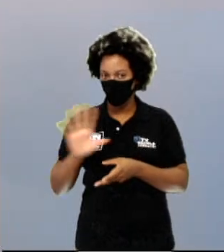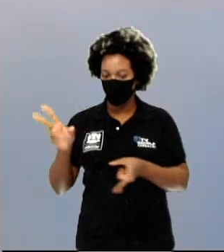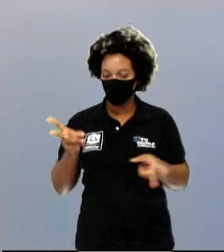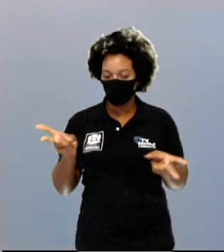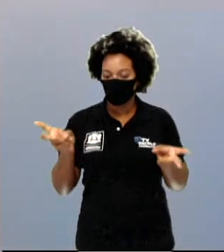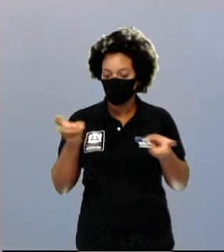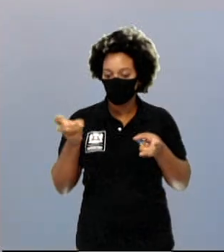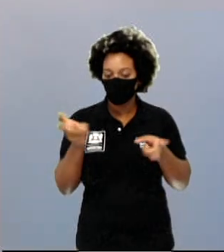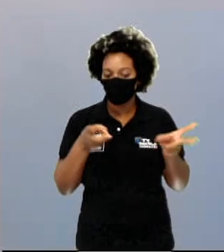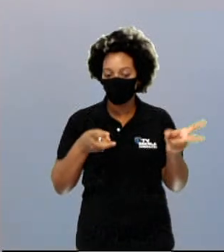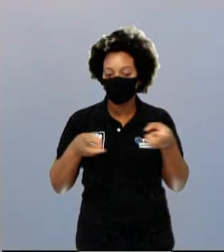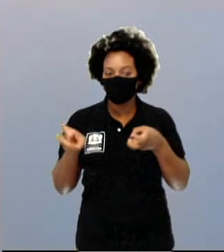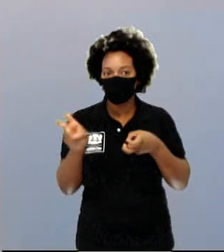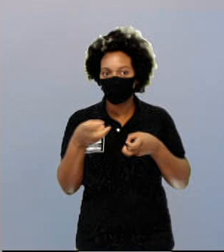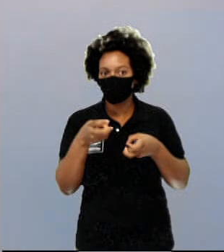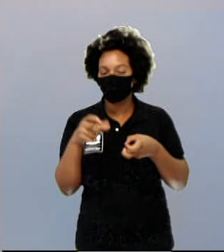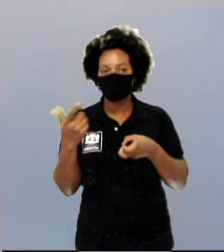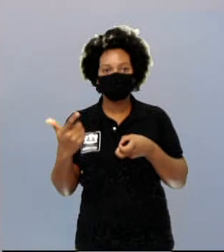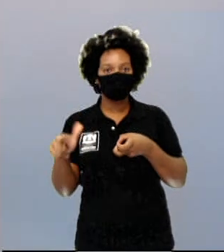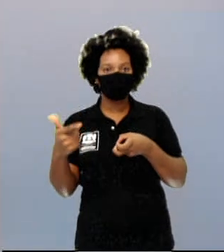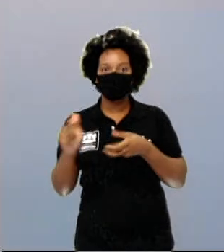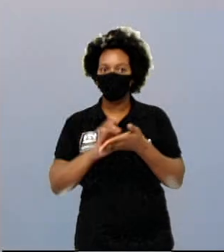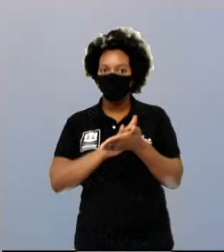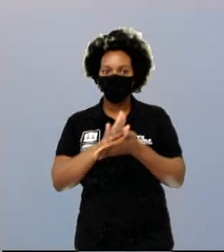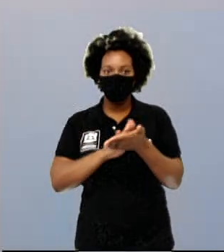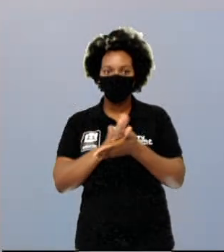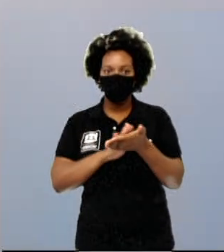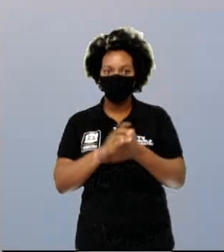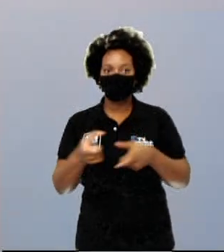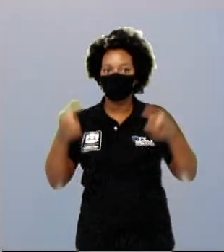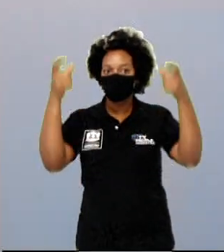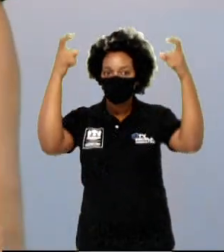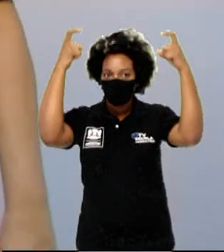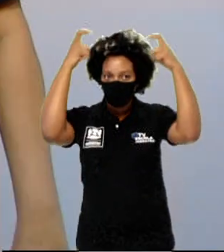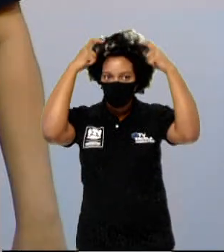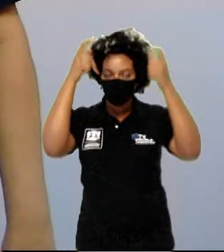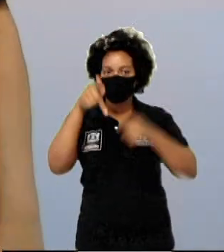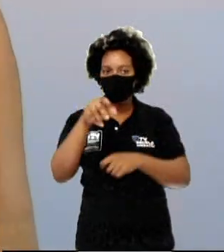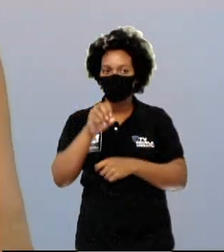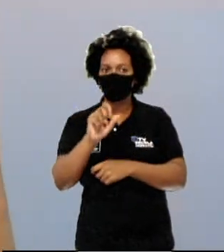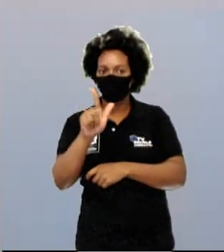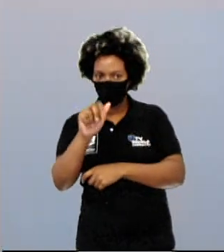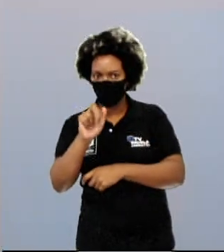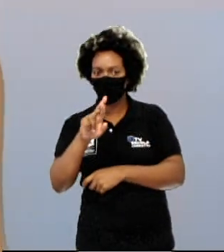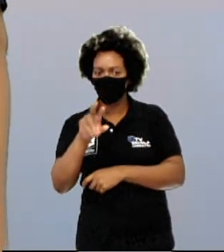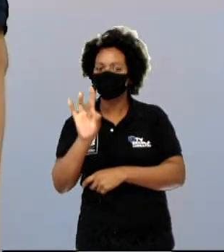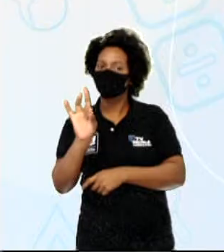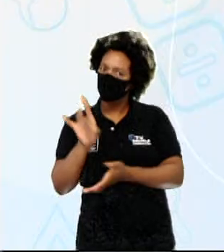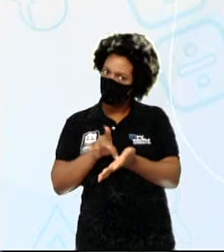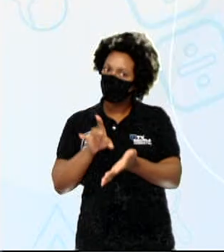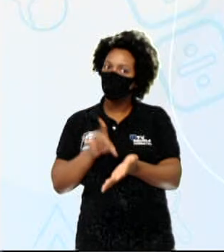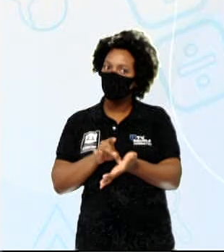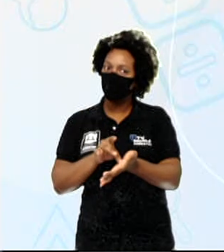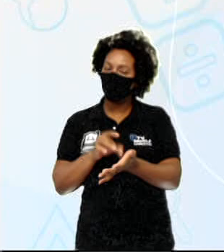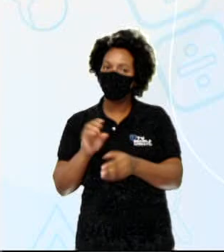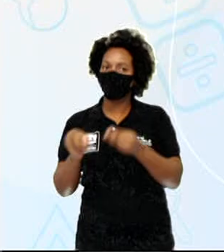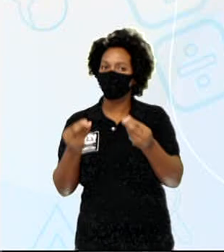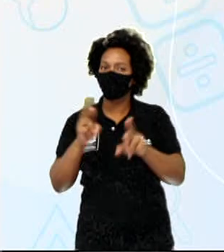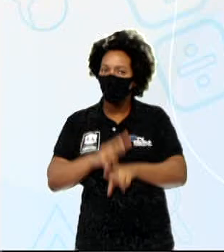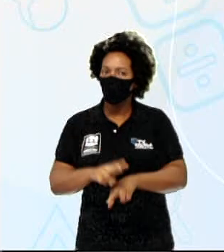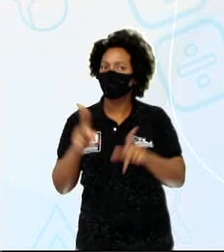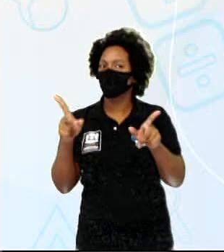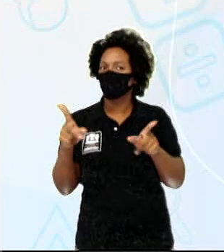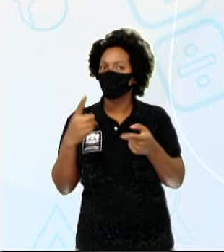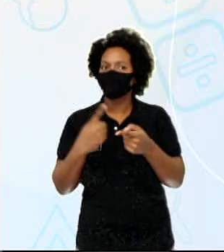gigantes. Não existem mais. Os ursos polares. Existem. Qual a diferença? Por que